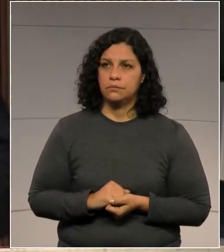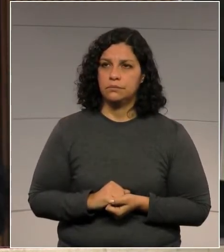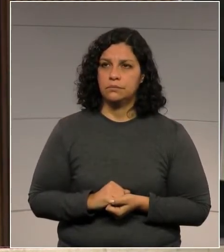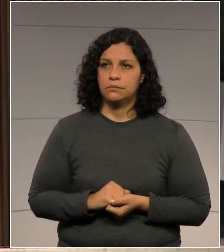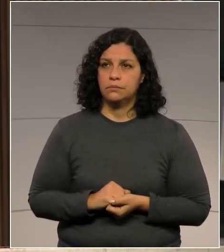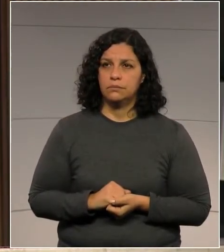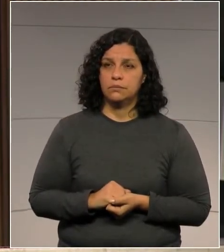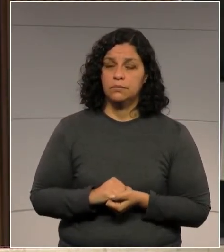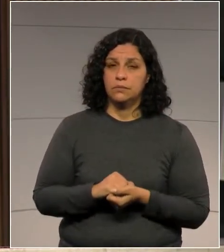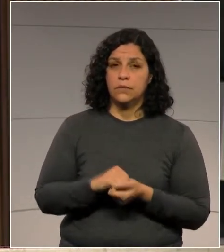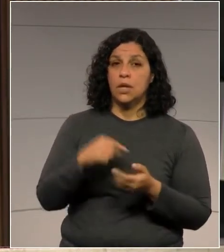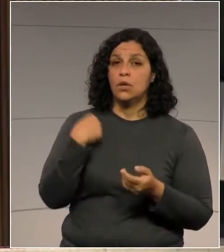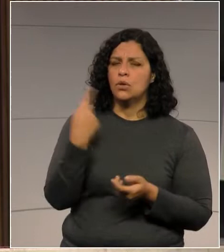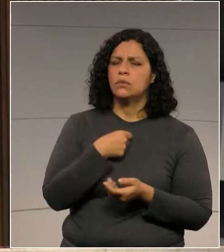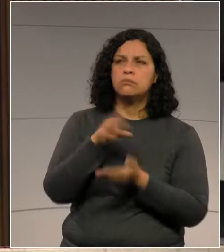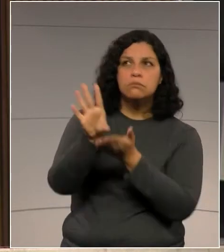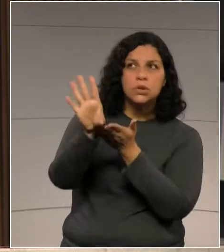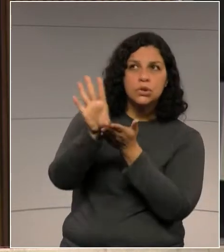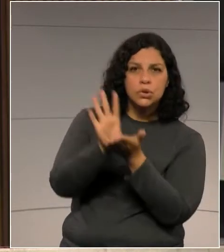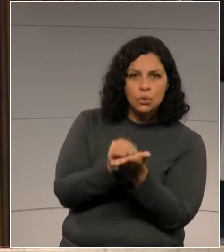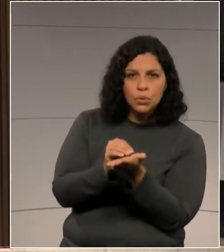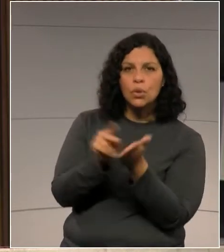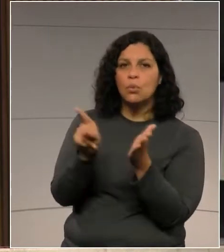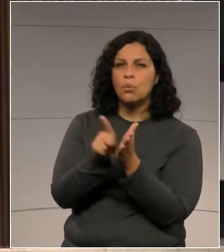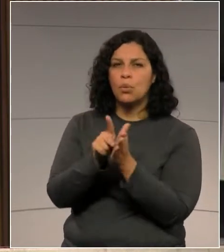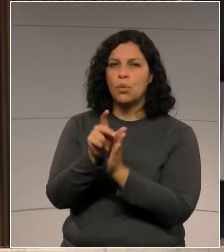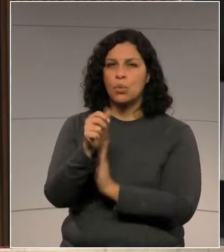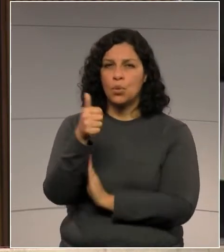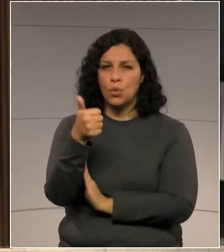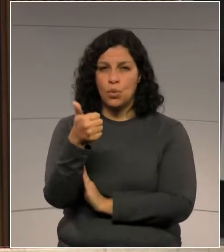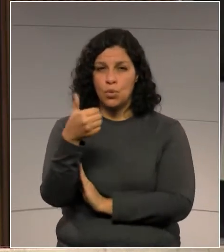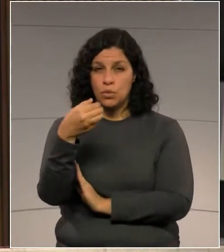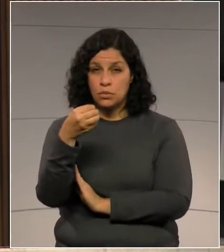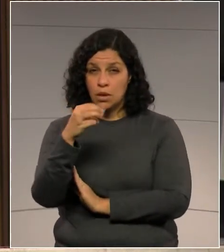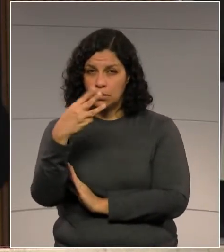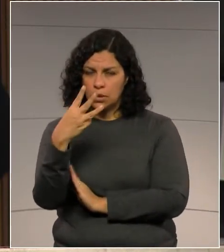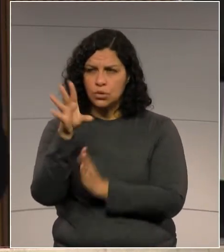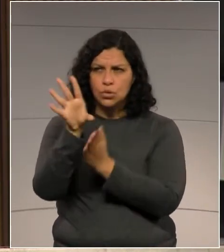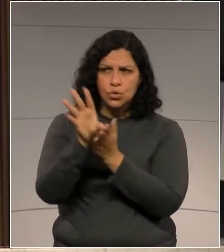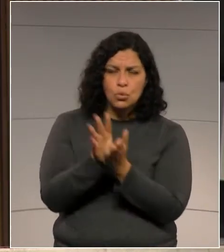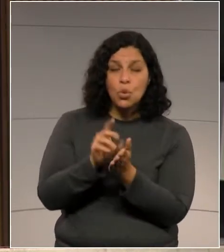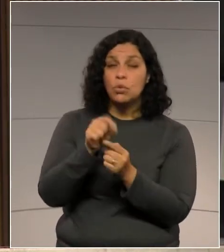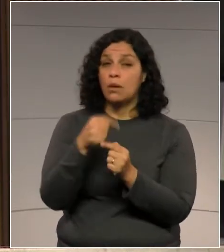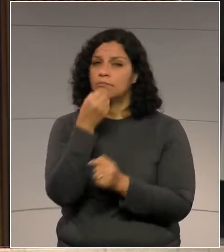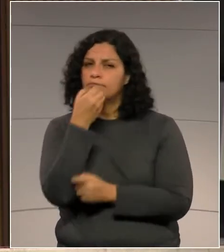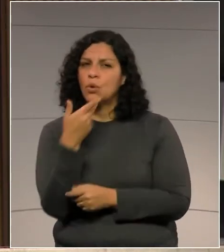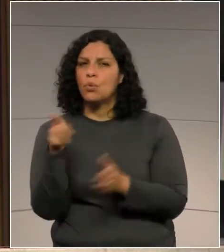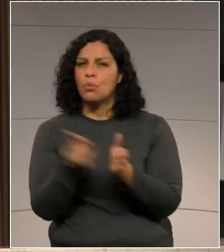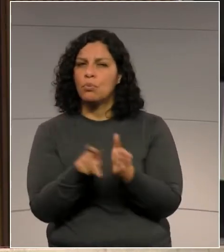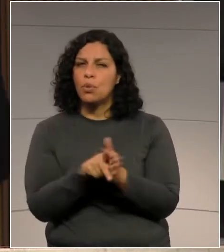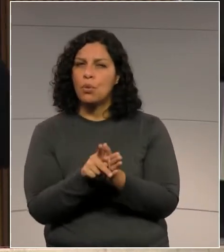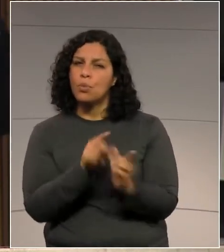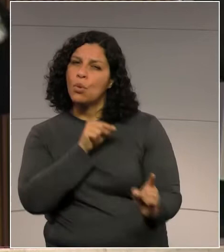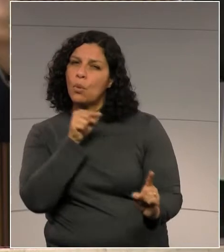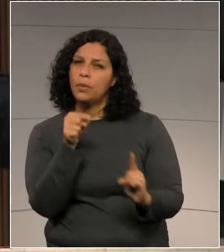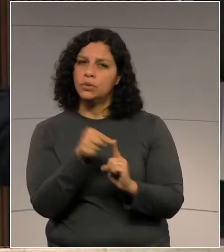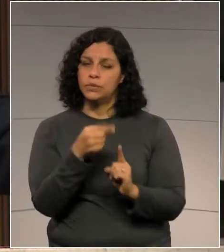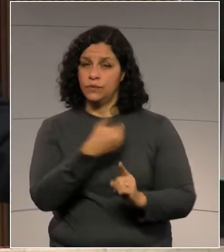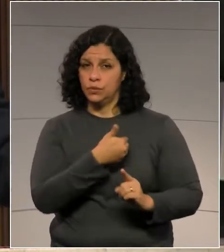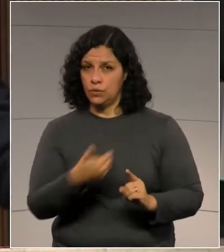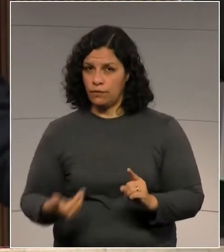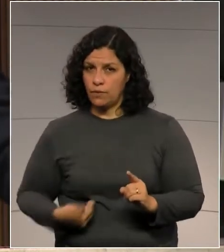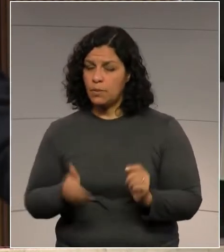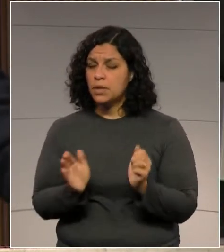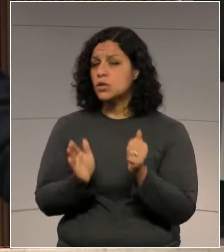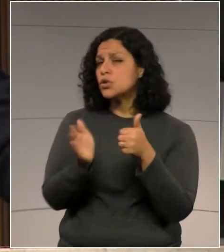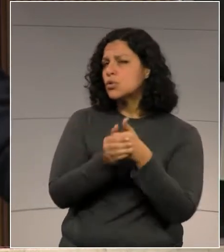Copiou-se o que interessava para o governo, o omitiu-se aquilo